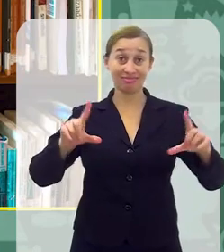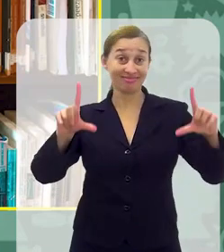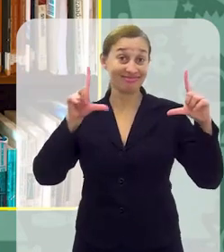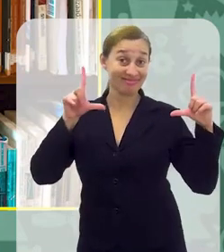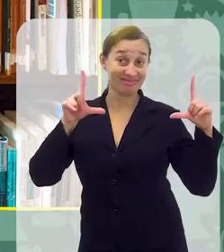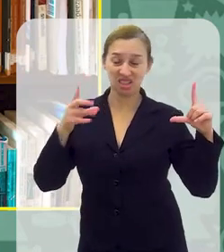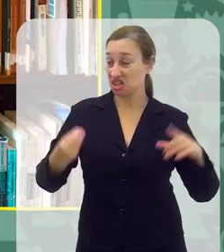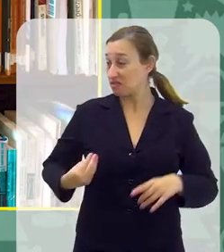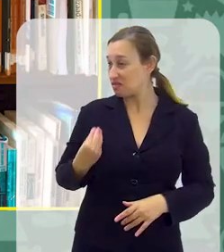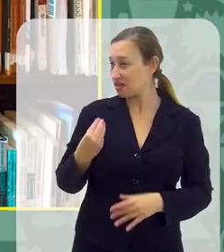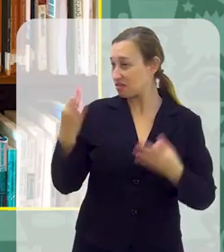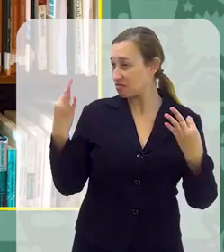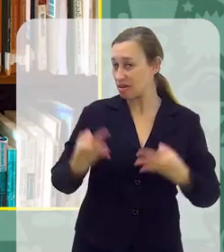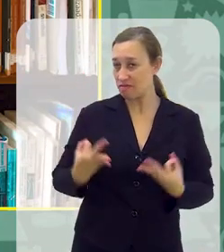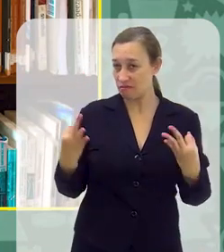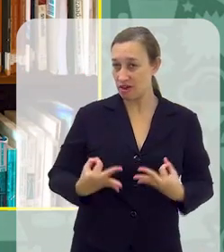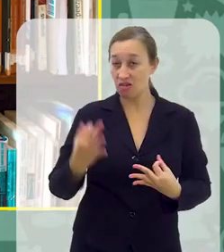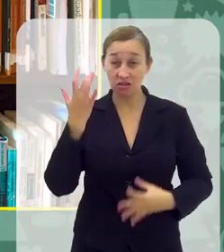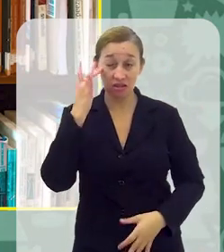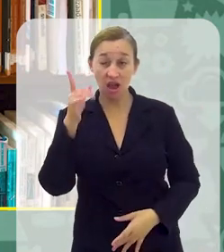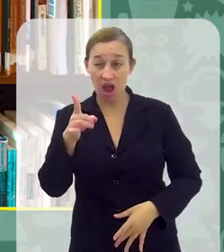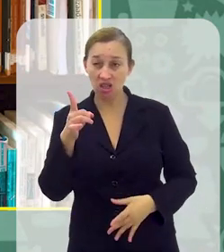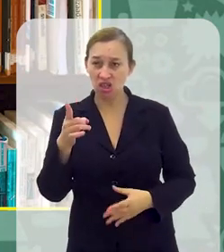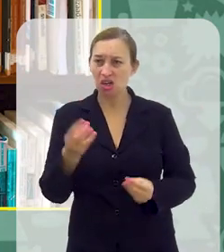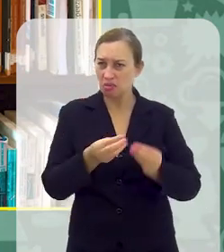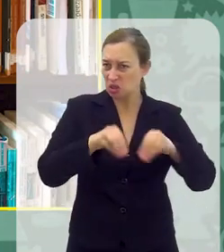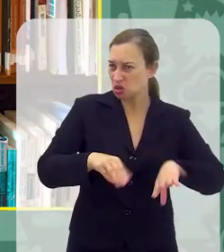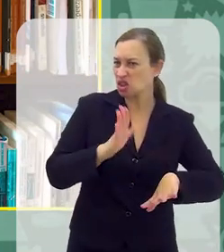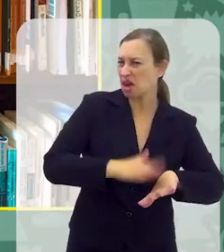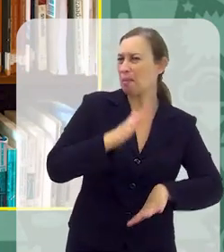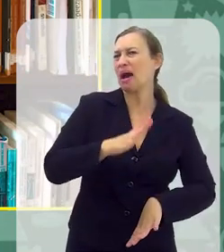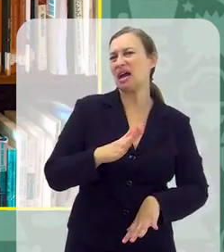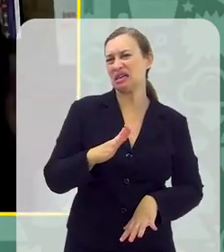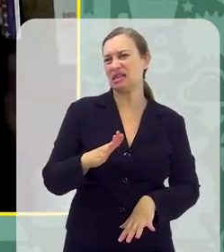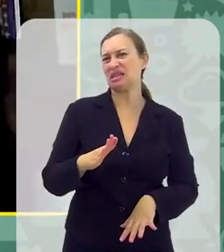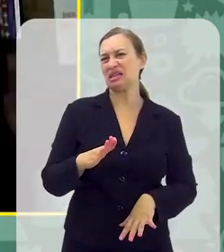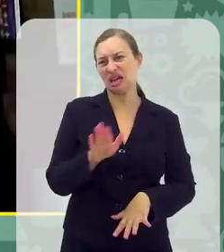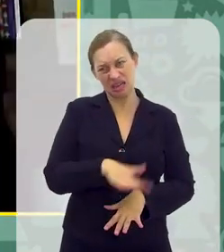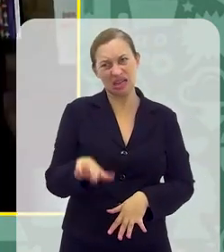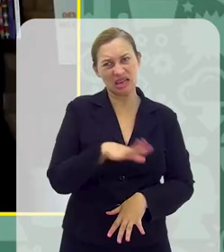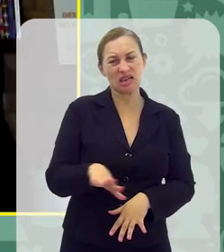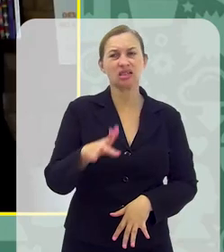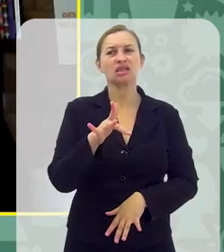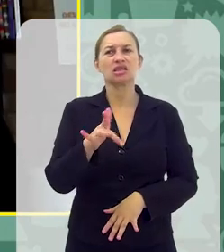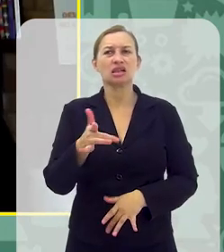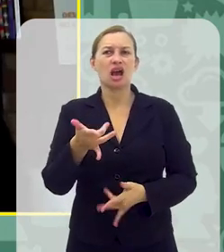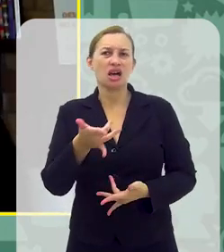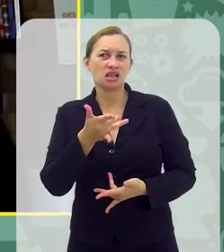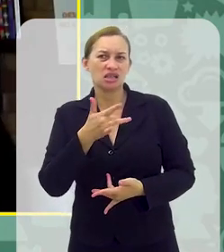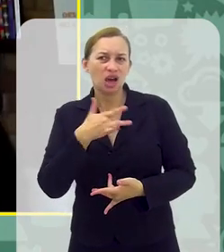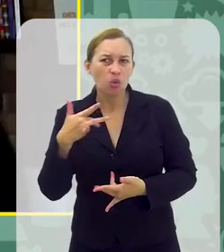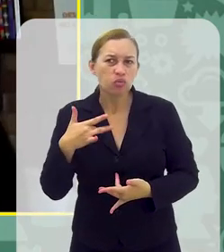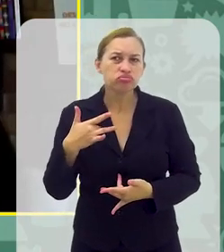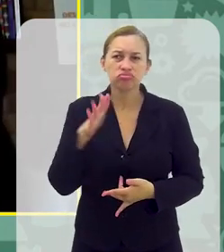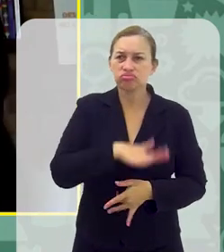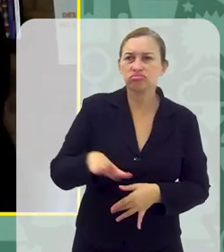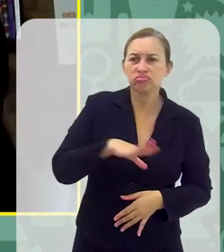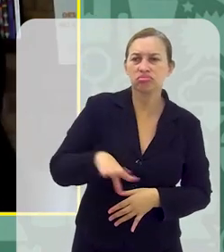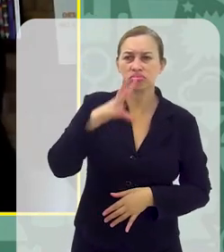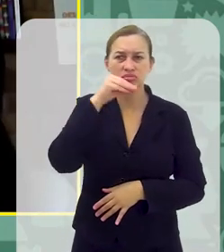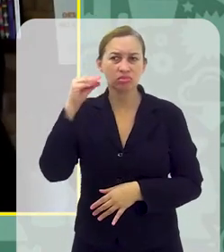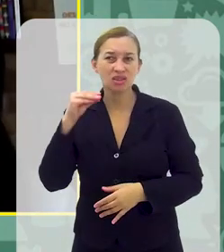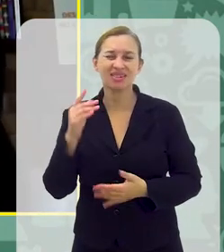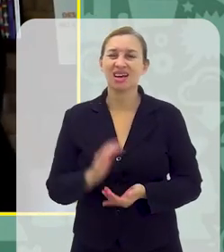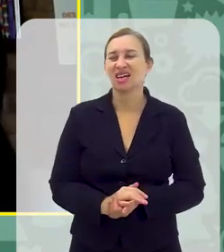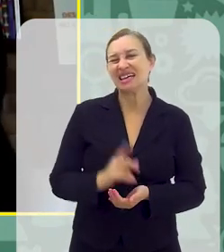De imagens maravilhosas De vida perfeita Você acha que ele causa mais dano É mais prejudicial Assim A saúde das crianças E